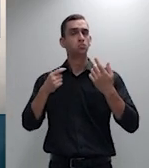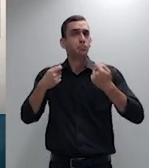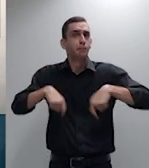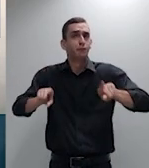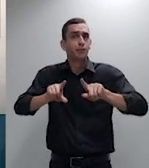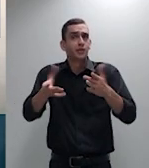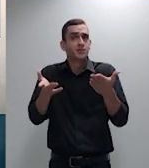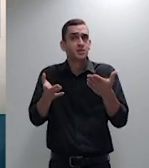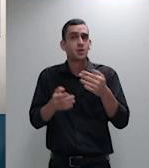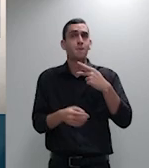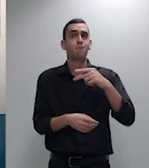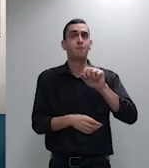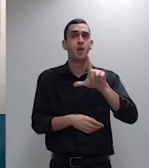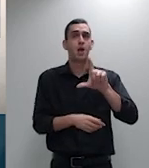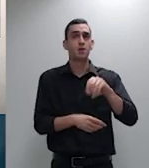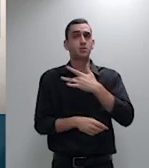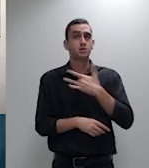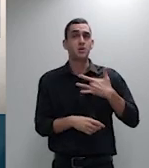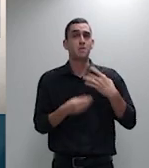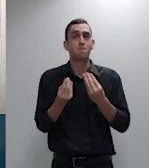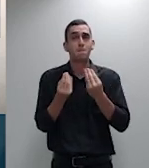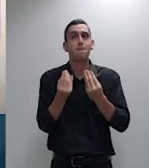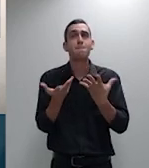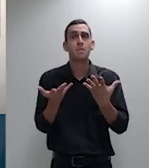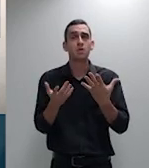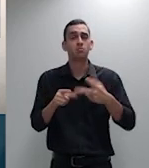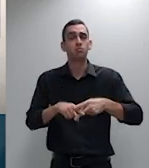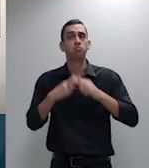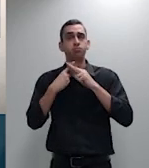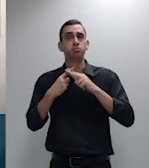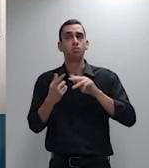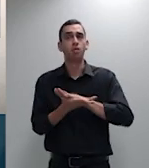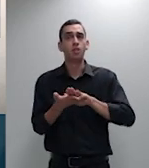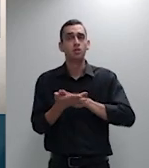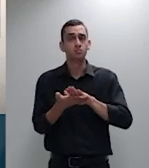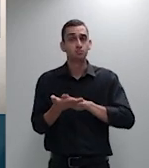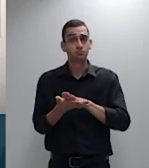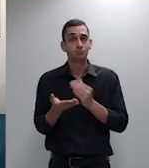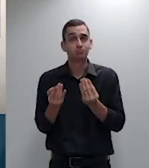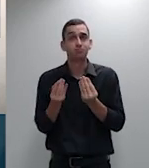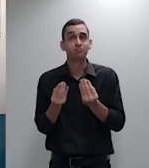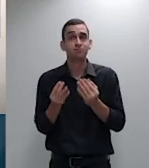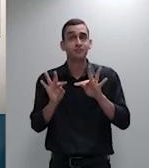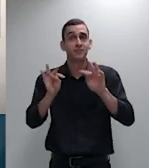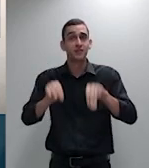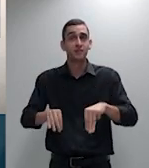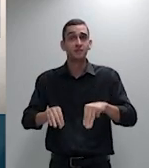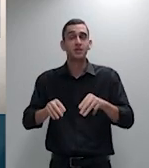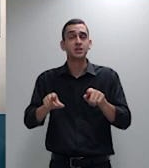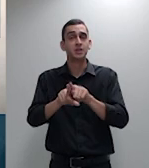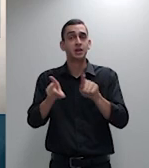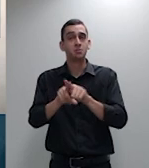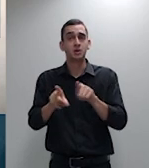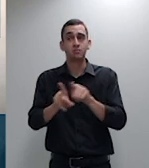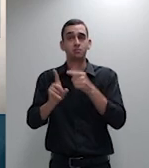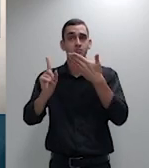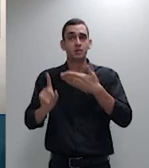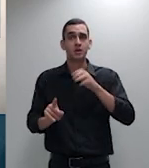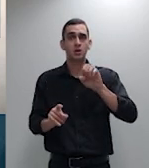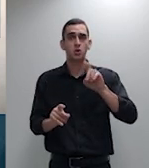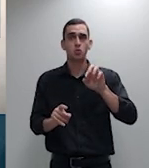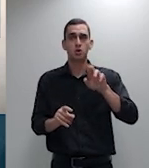sem reajustes e ao final como colocado pelo patrão do senhor Eduardo Bortman situações absurdas